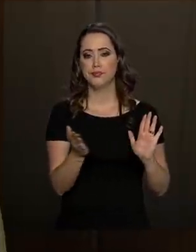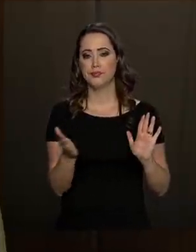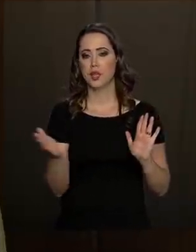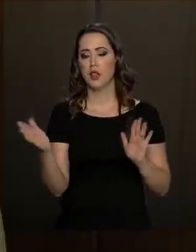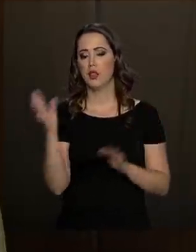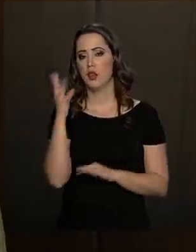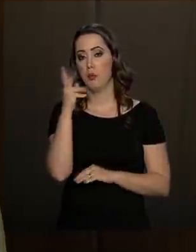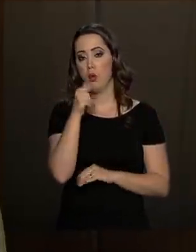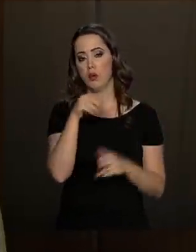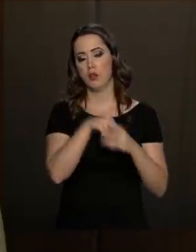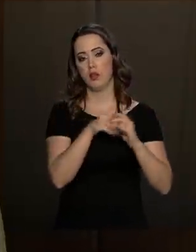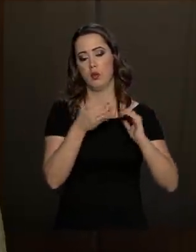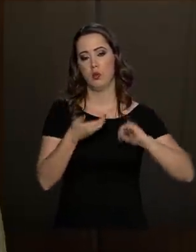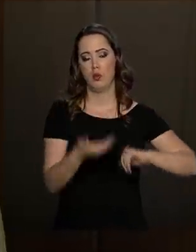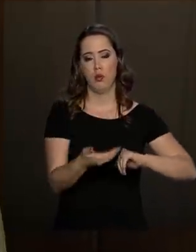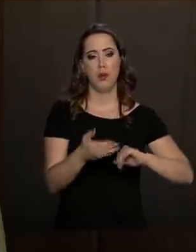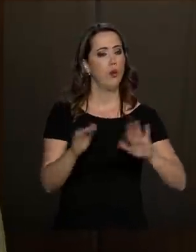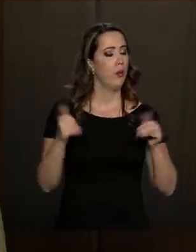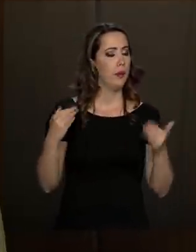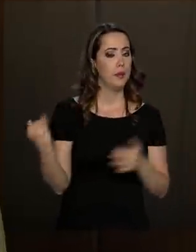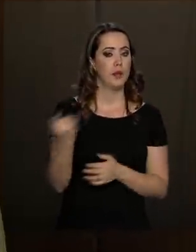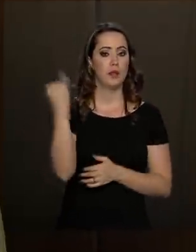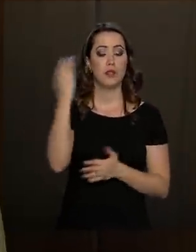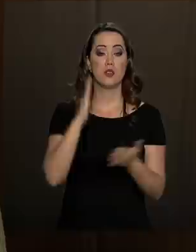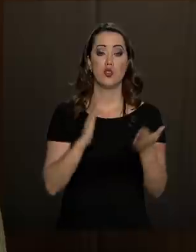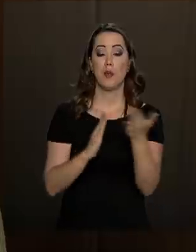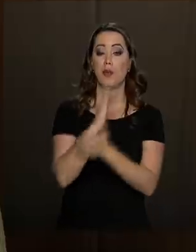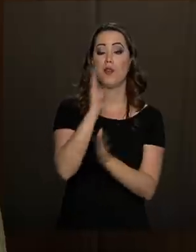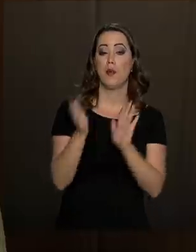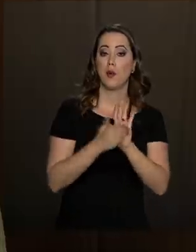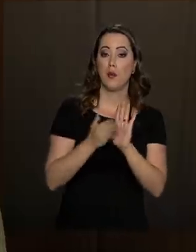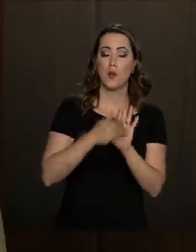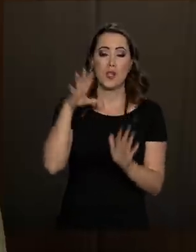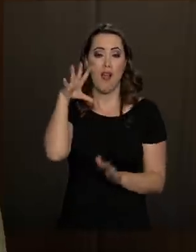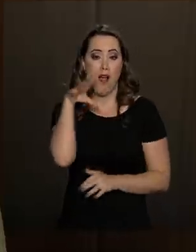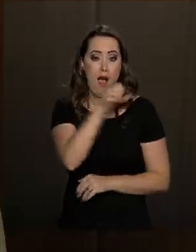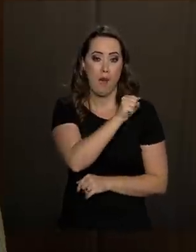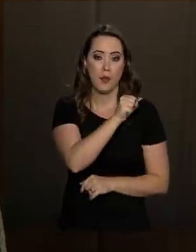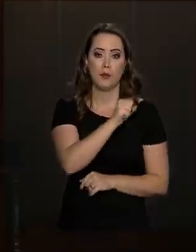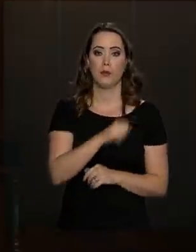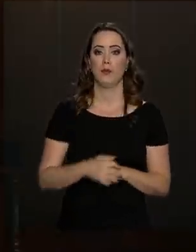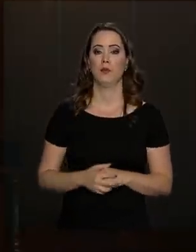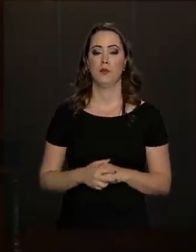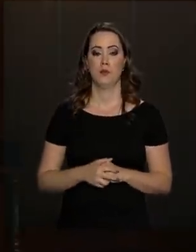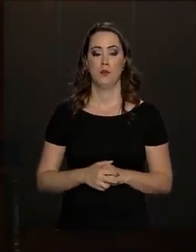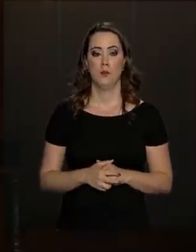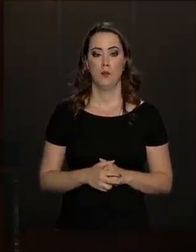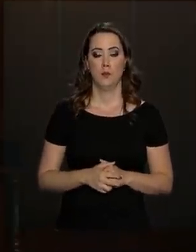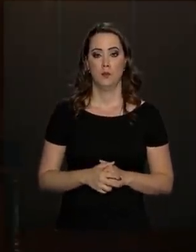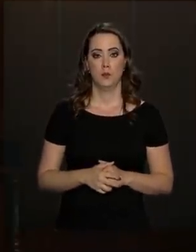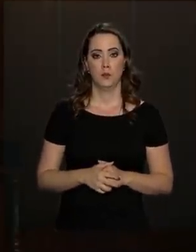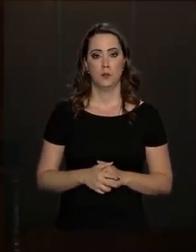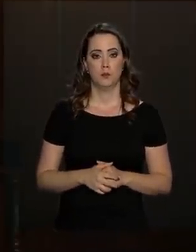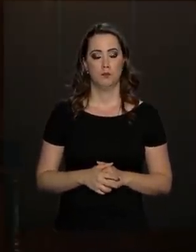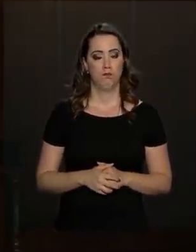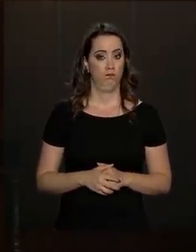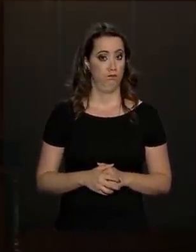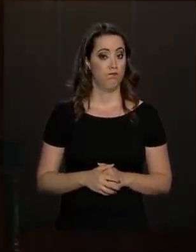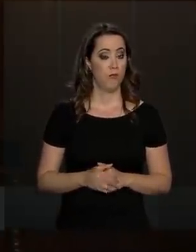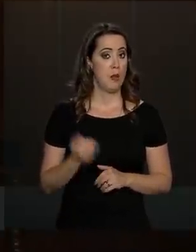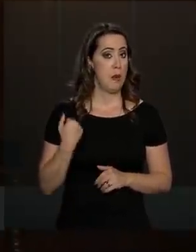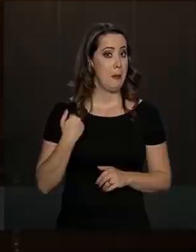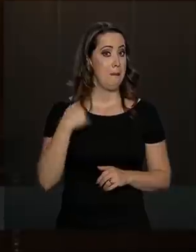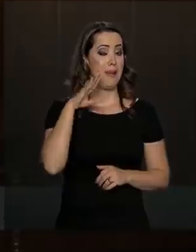no Congresso Nacional. Qual a importância de se aprovar essa proposta logo, a curto prazo? Quanto mais rápido